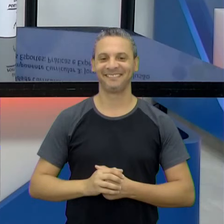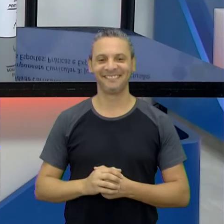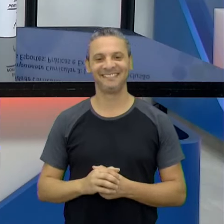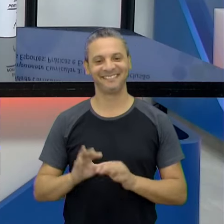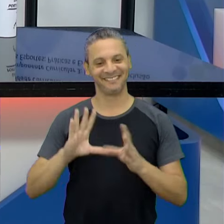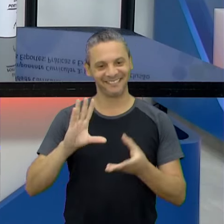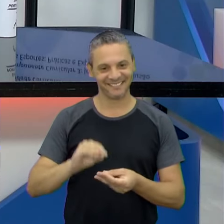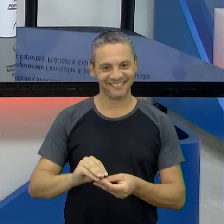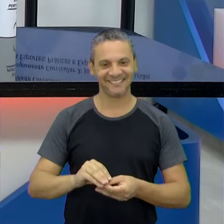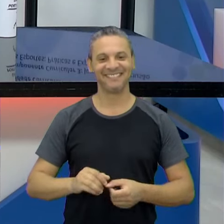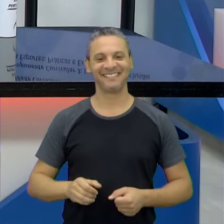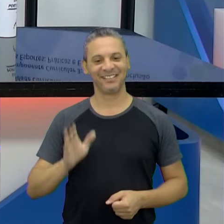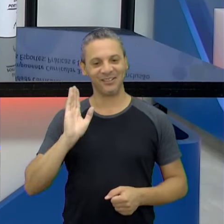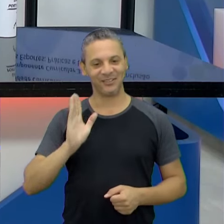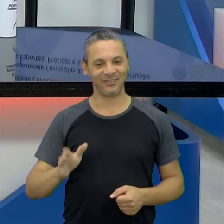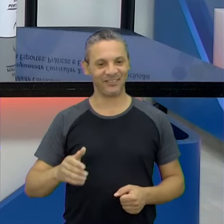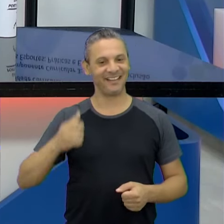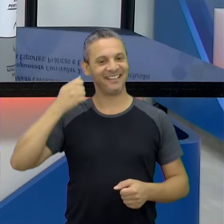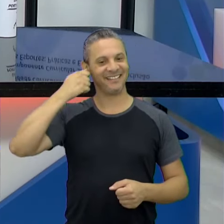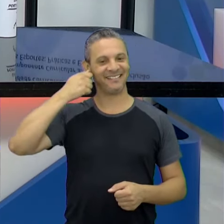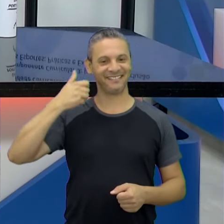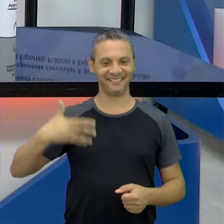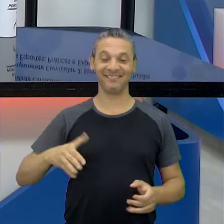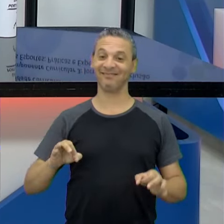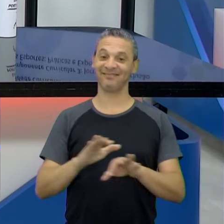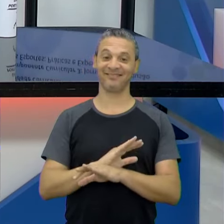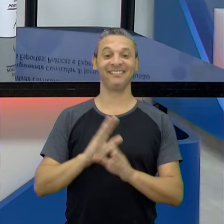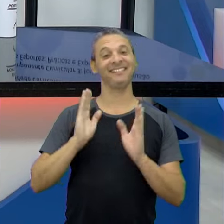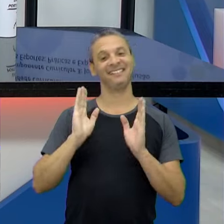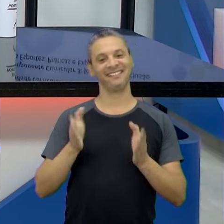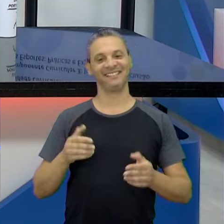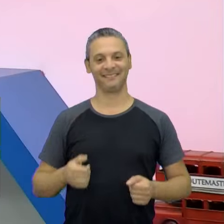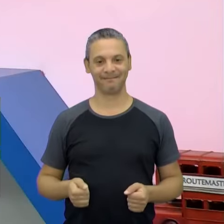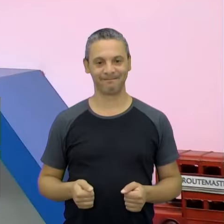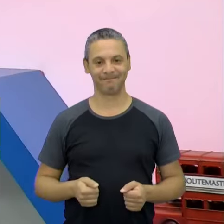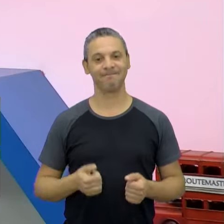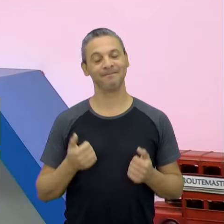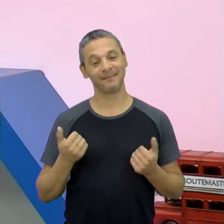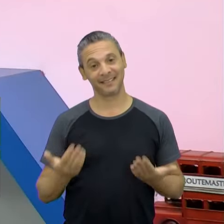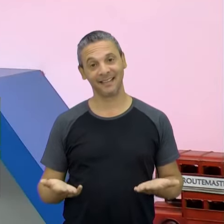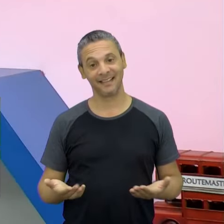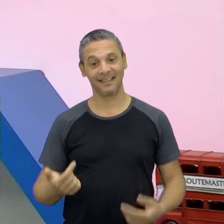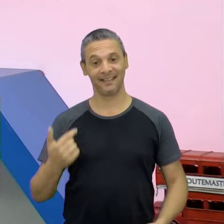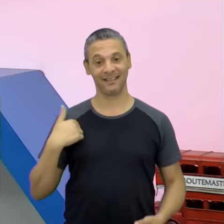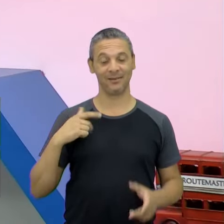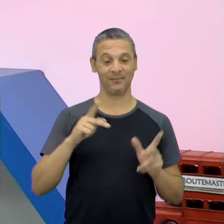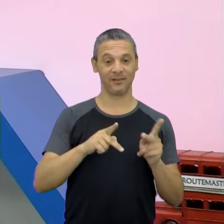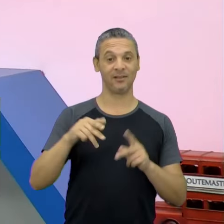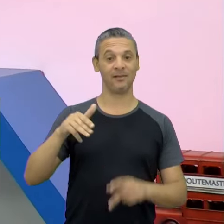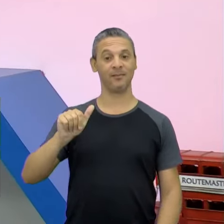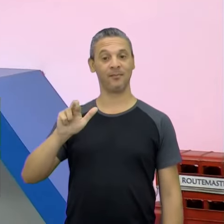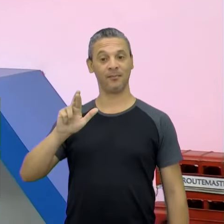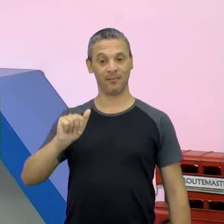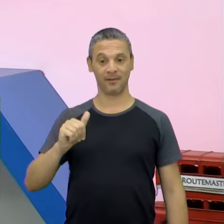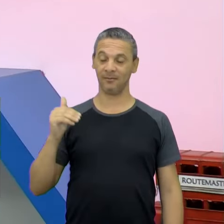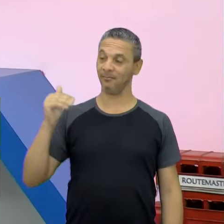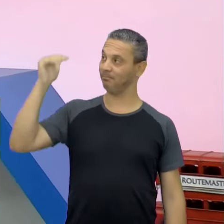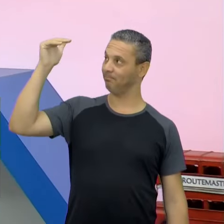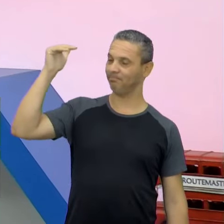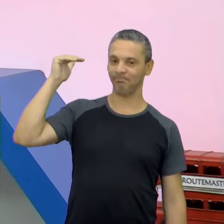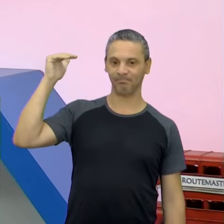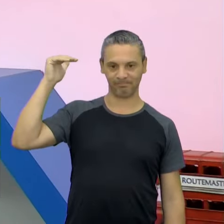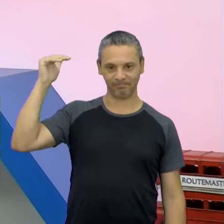isso aí. Já fez a sua descrição. Está feita a sua descrição. feita, é isso aí. Então é isso. E eu sou a professora Mara, eu tenho estatura